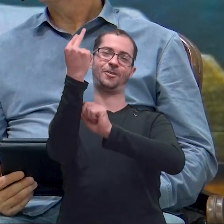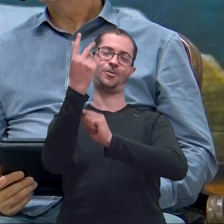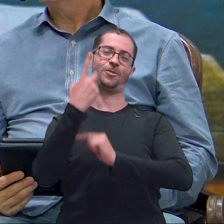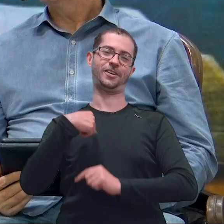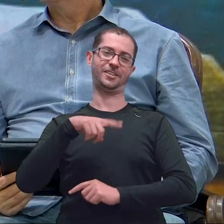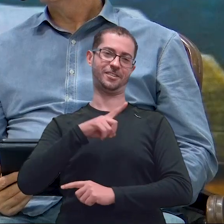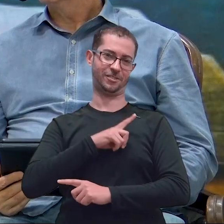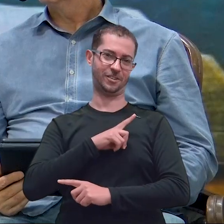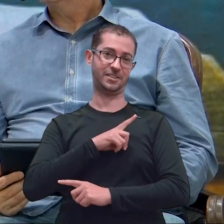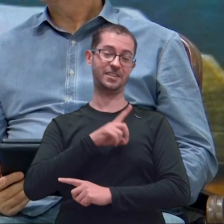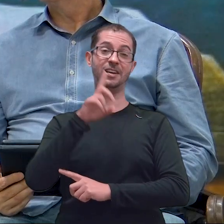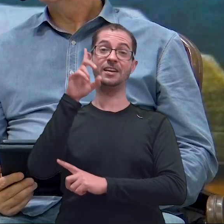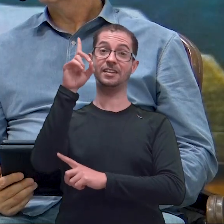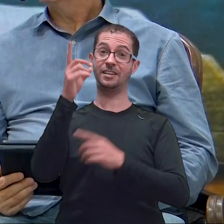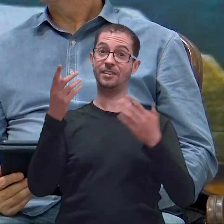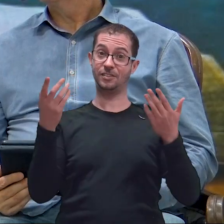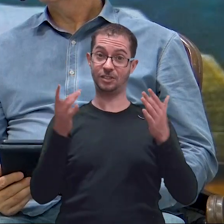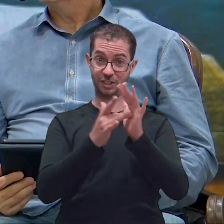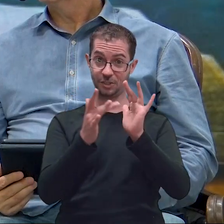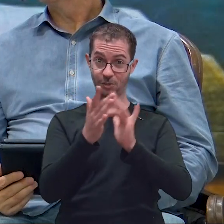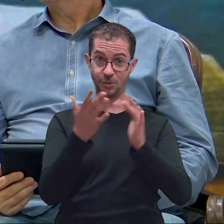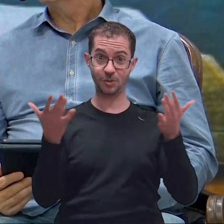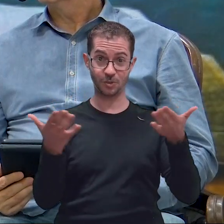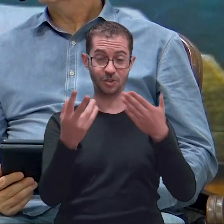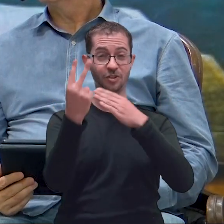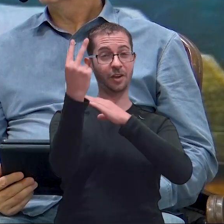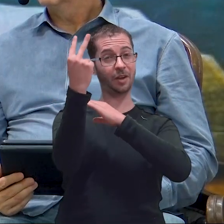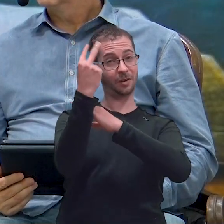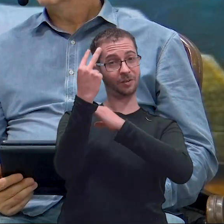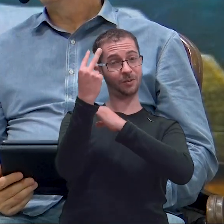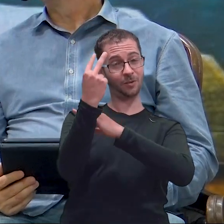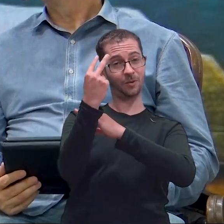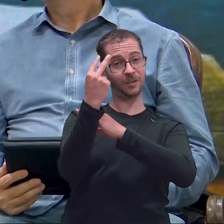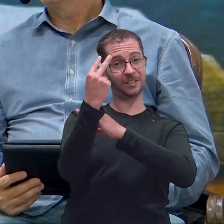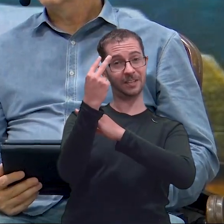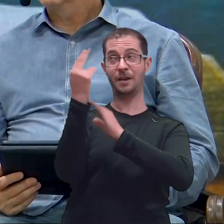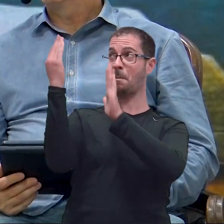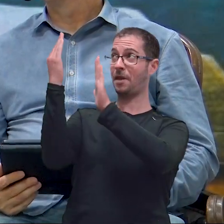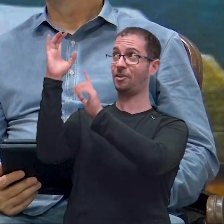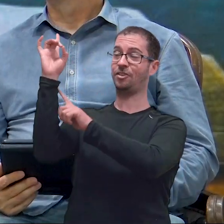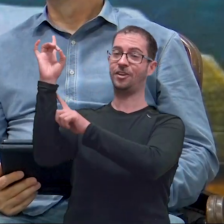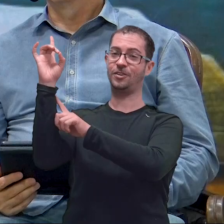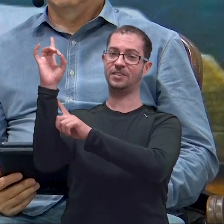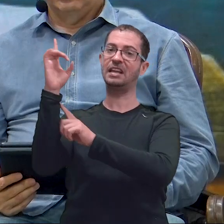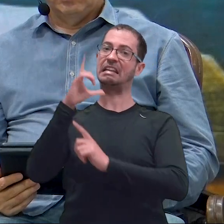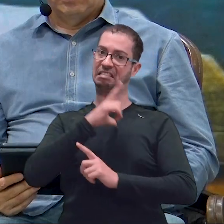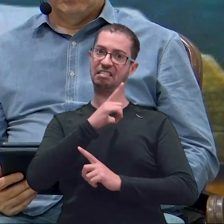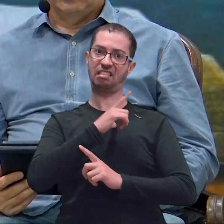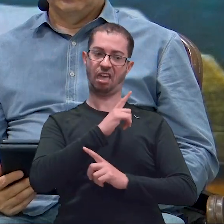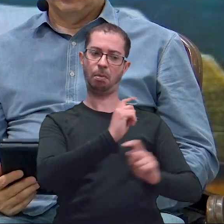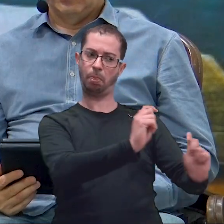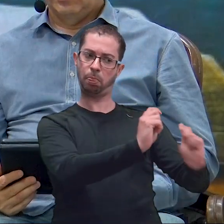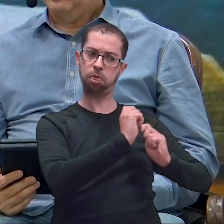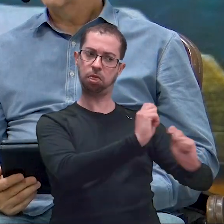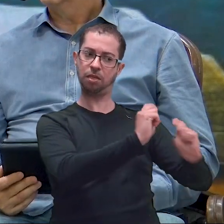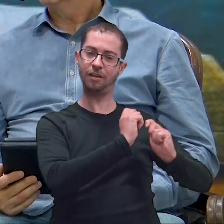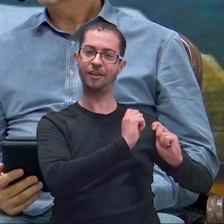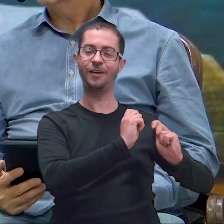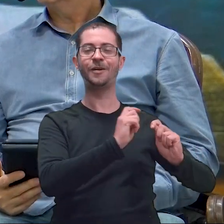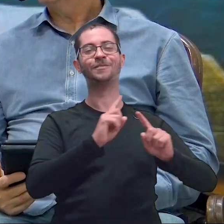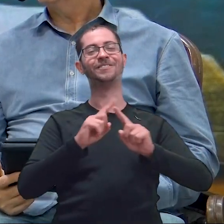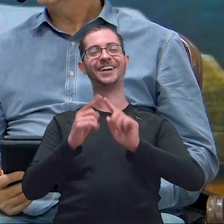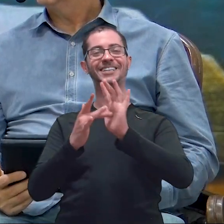nosso intercessor hoje, diante do Senhor. Nós temos um acusador. Mas, nós temos o nosso Jesus, que é o nosso advogado. E, gente, se você precisa de